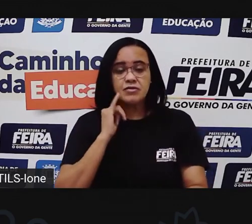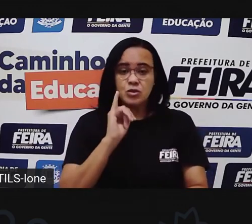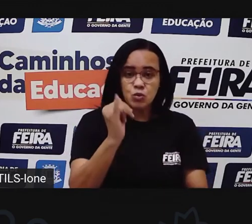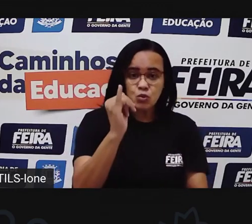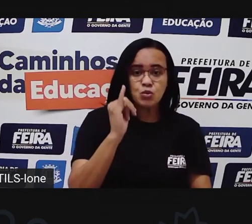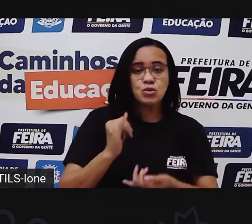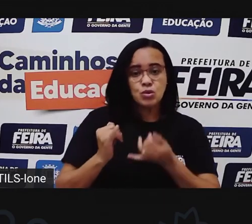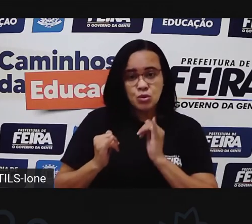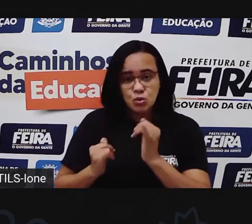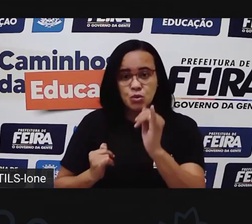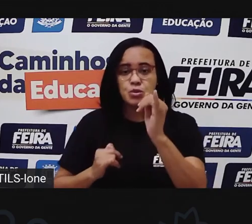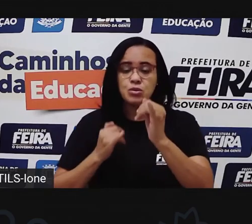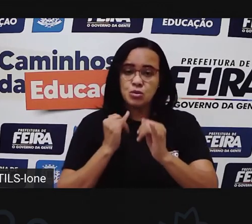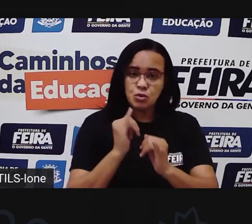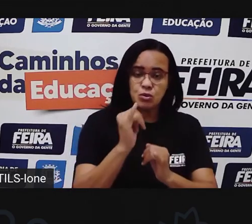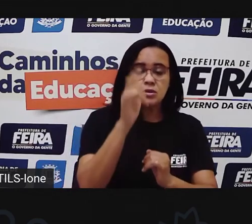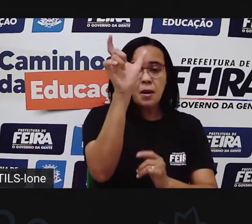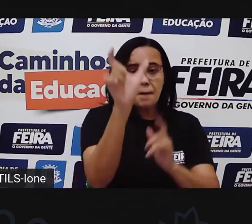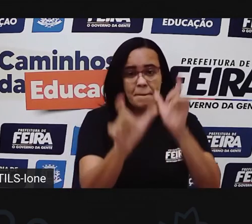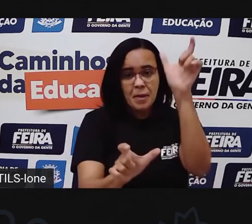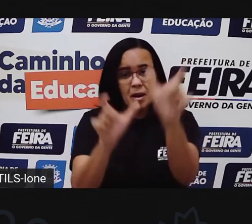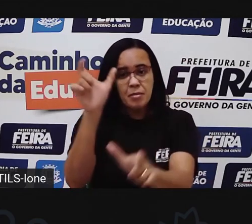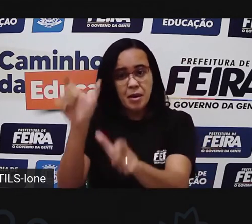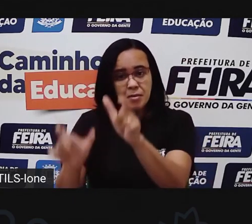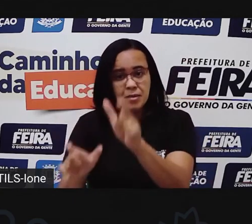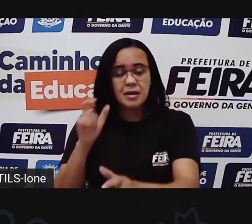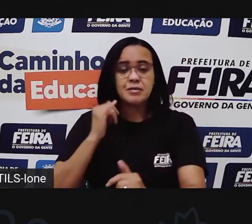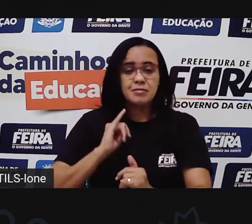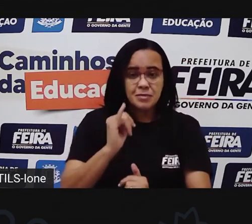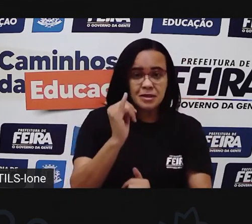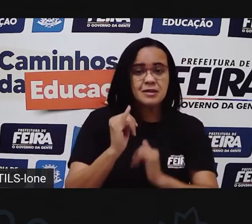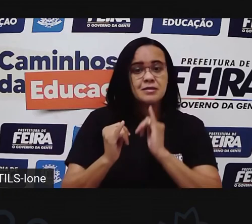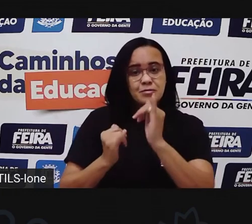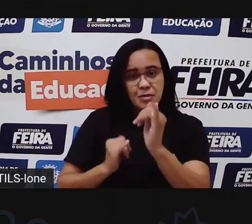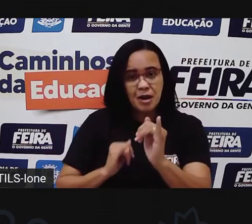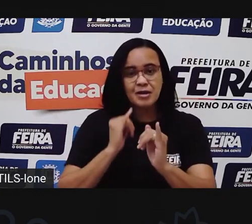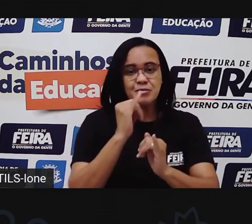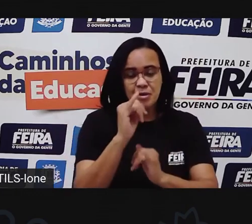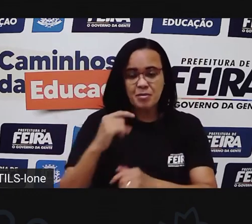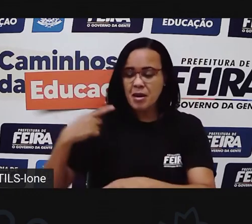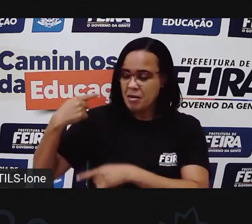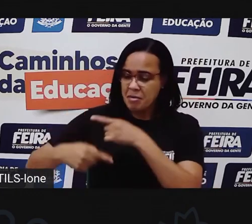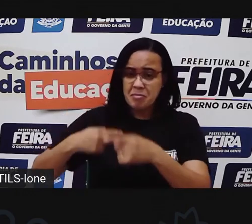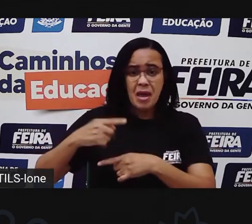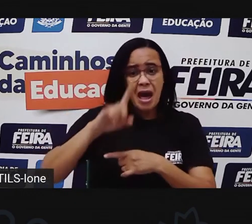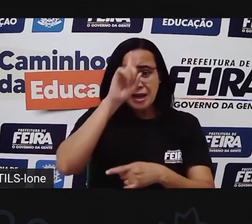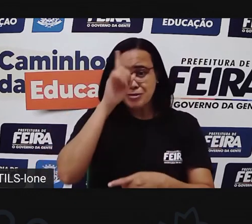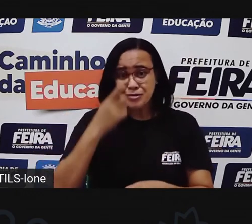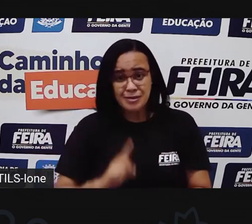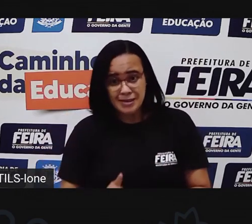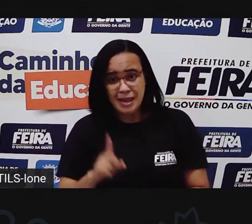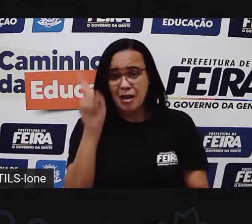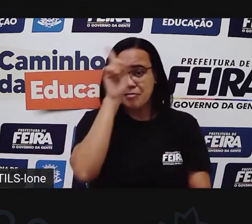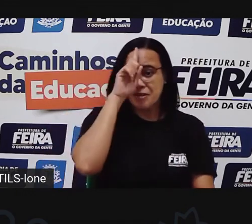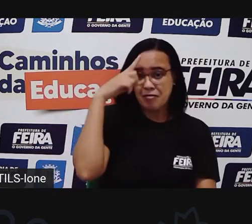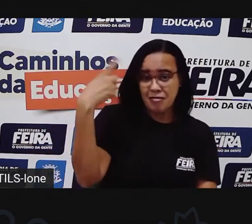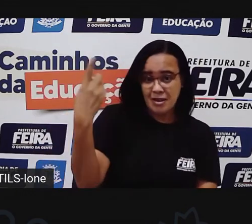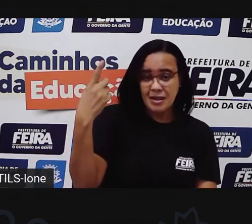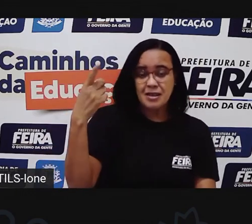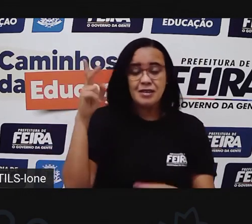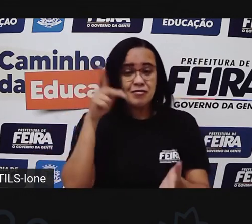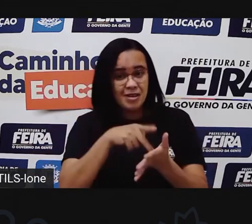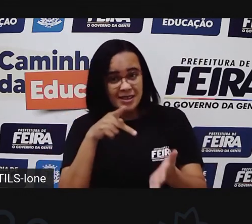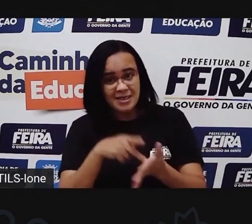Uma pessoa vai falando para outra. E a gente já não sabe mais o que é real, o que é fantasia, né? E a